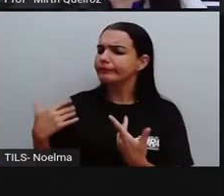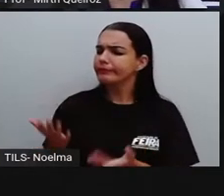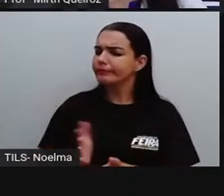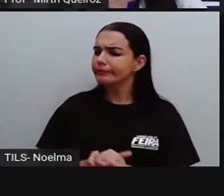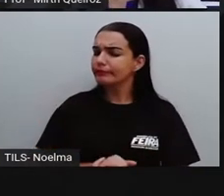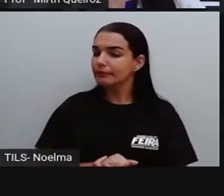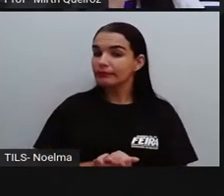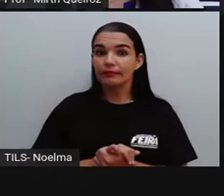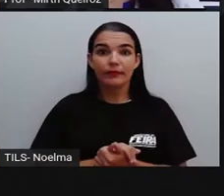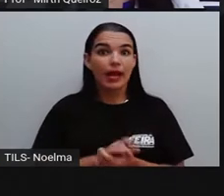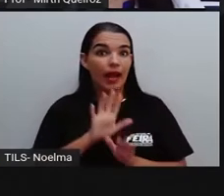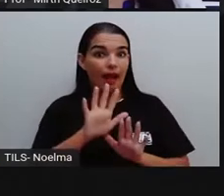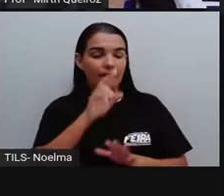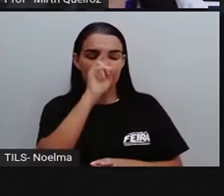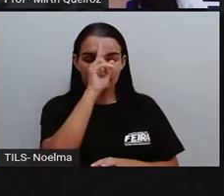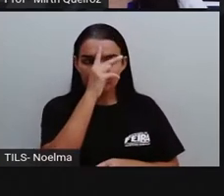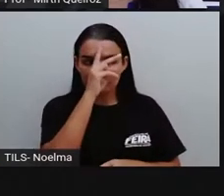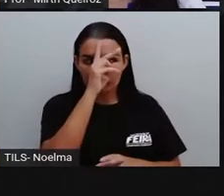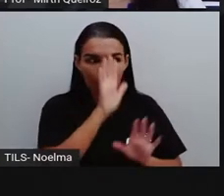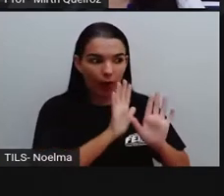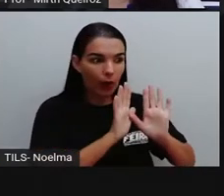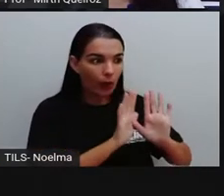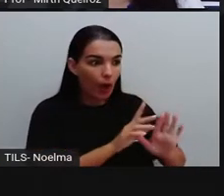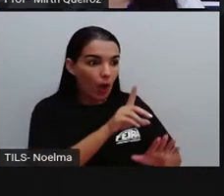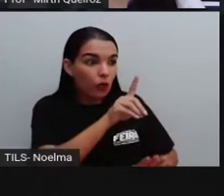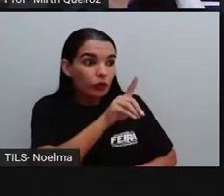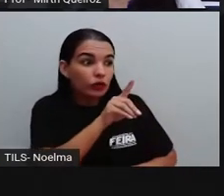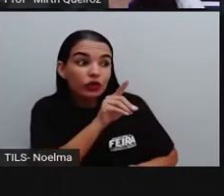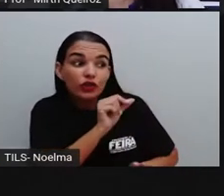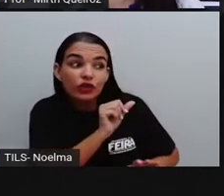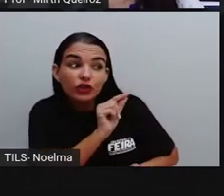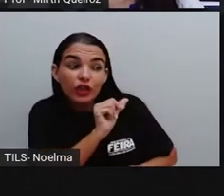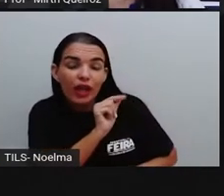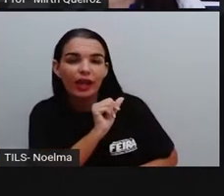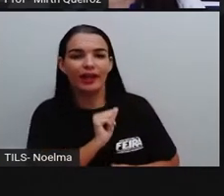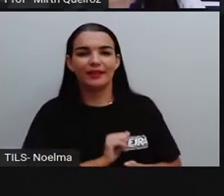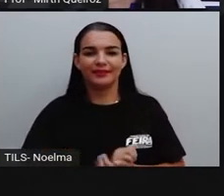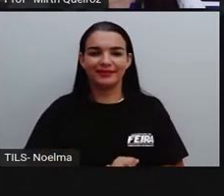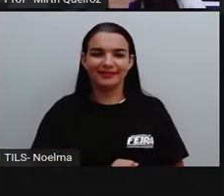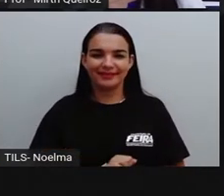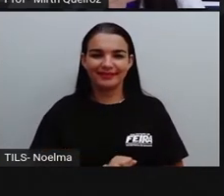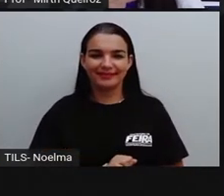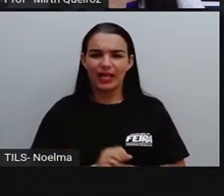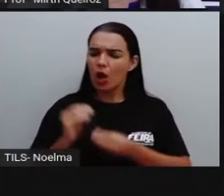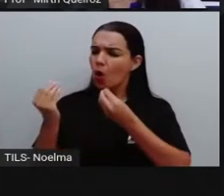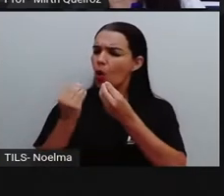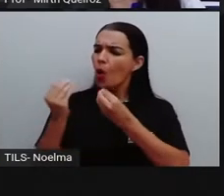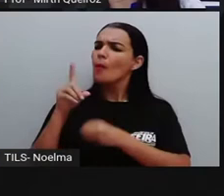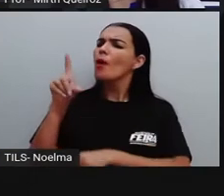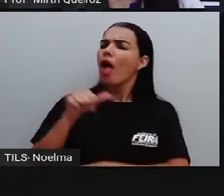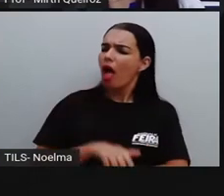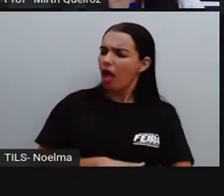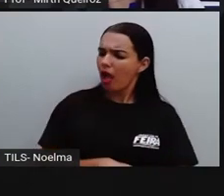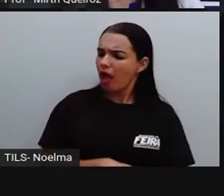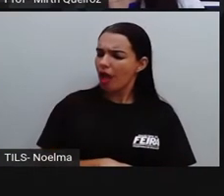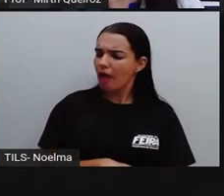Uma história sobre o dinheiro. E como é que é?